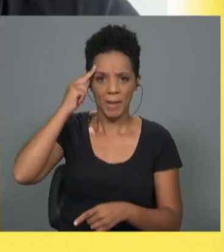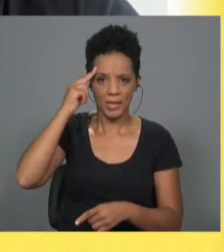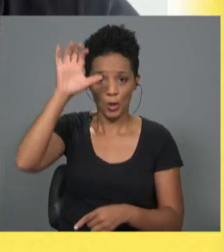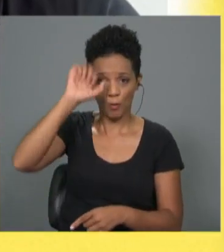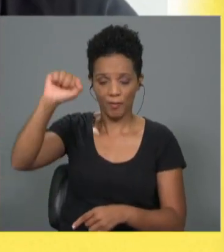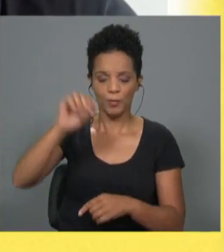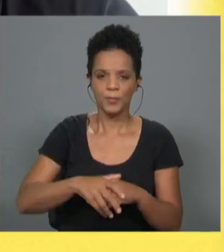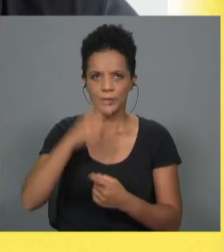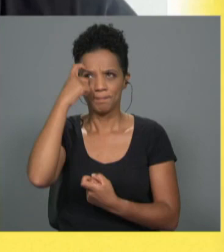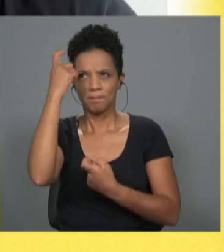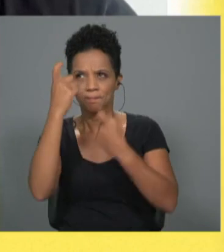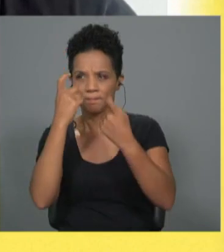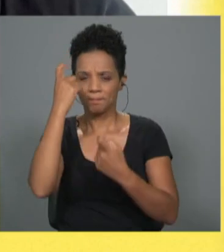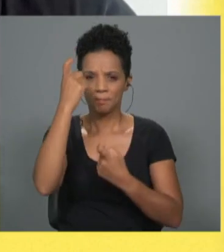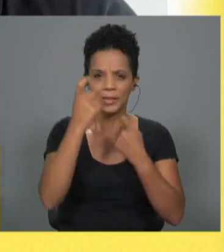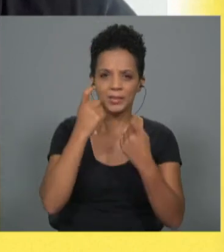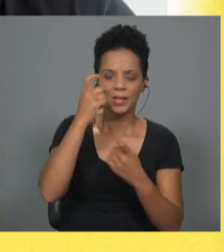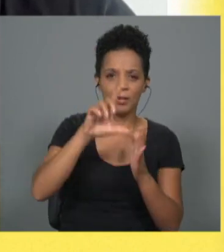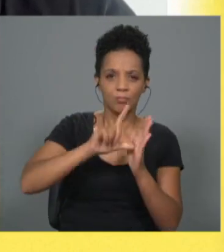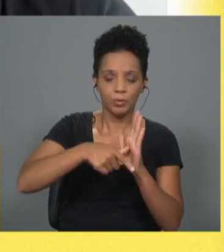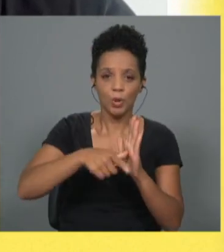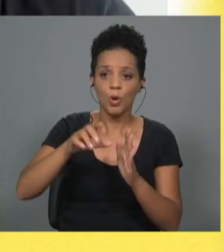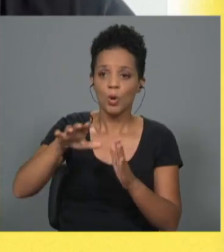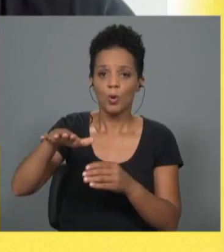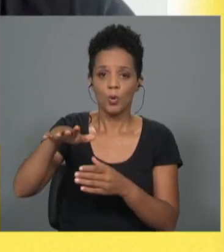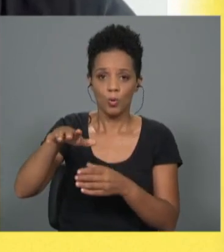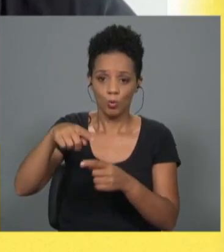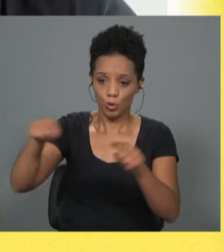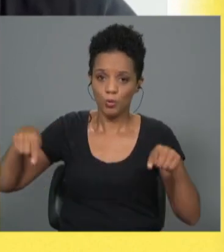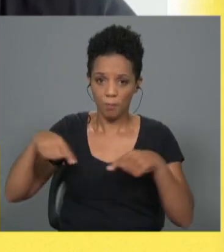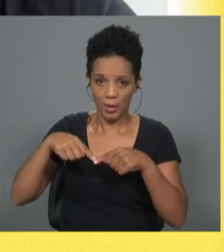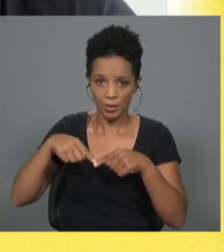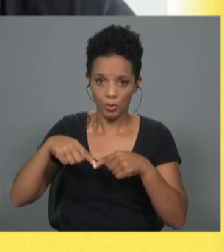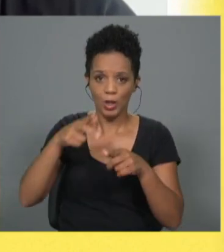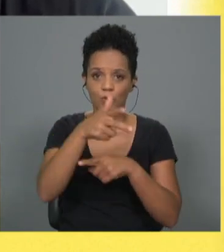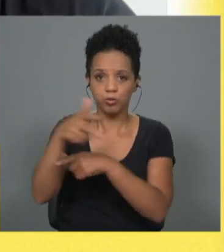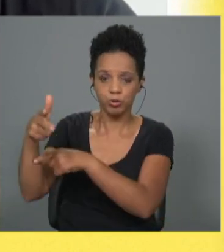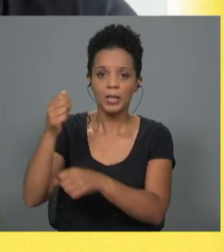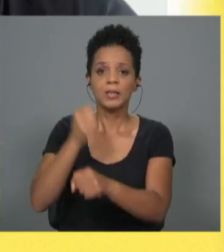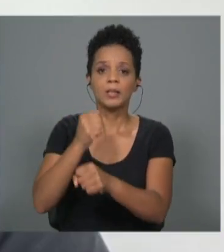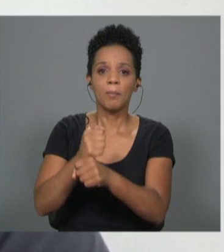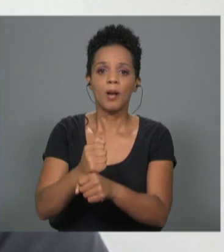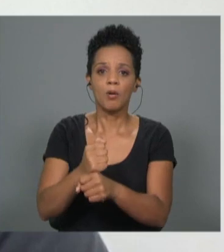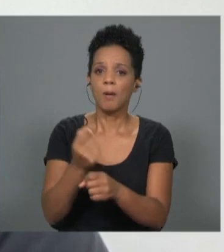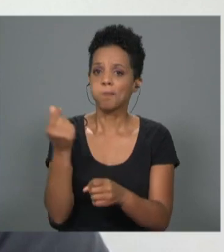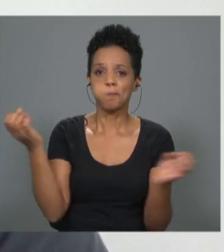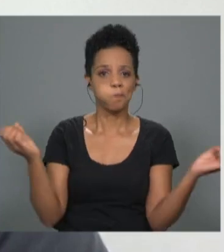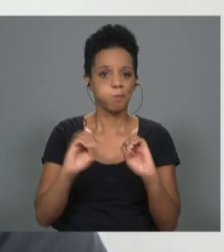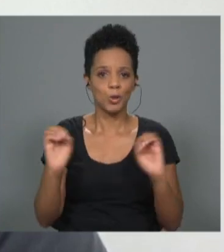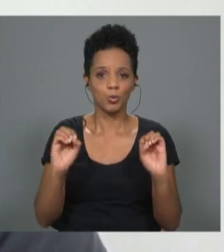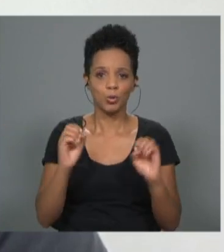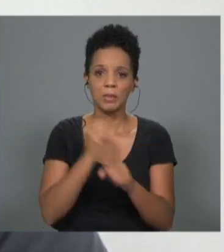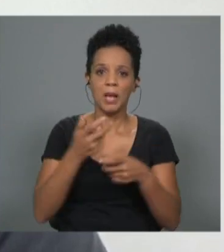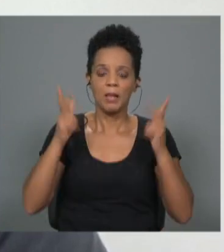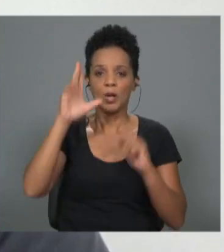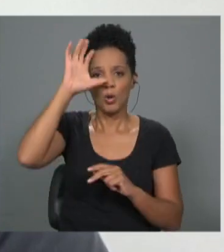desenhou o projeto. Se desacreditarem, deram-nos um apoio incrível. O espaço onde a reportagem foi feita é um espaço de co-work gratuito que o Governo da Madeira